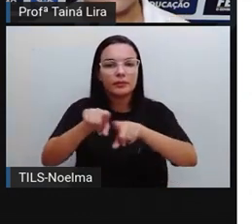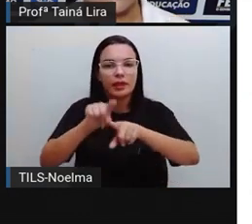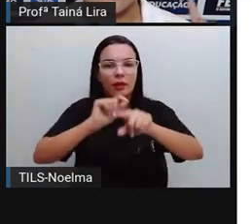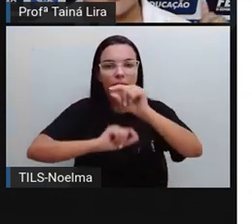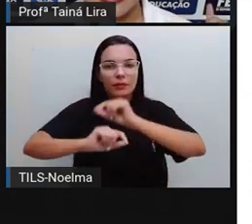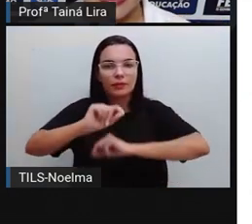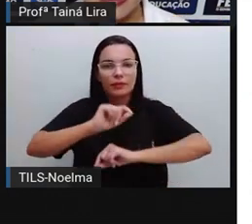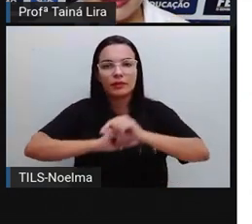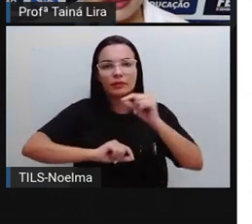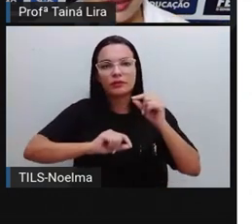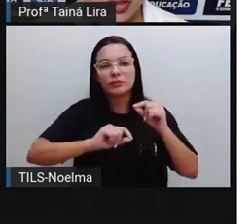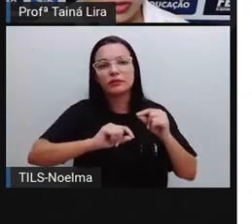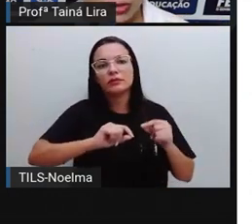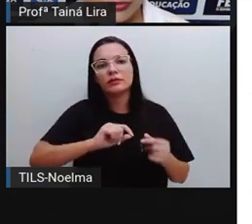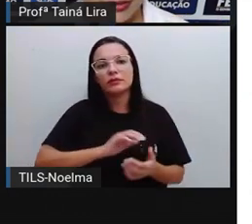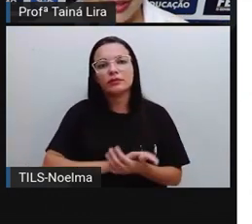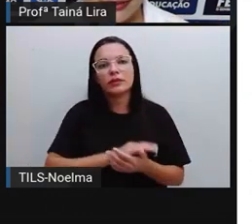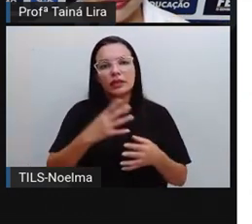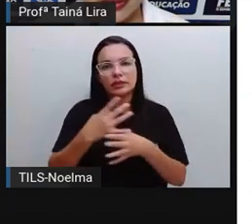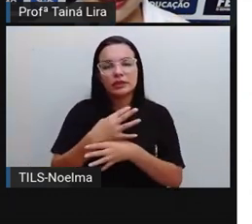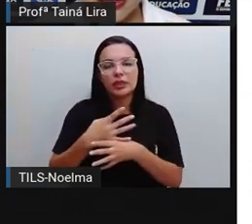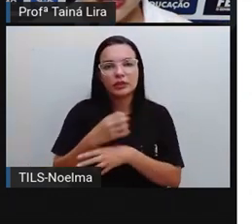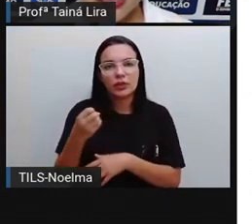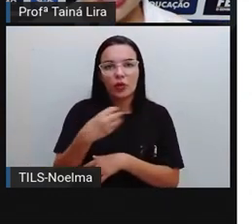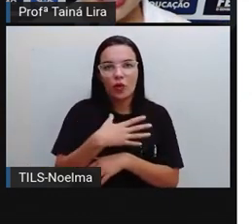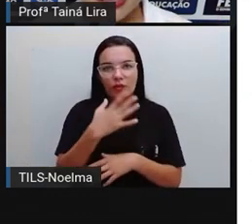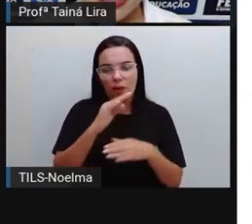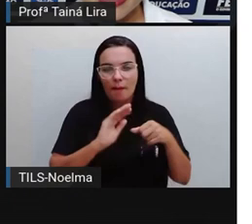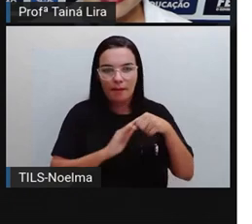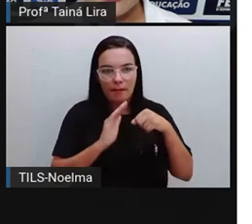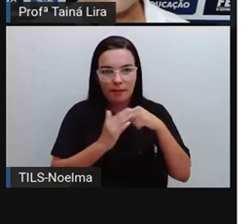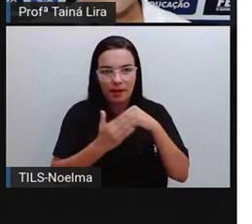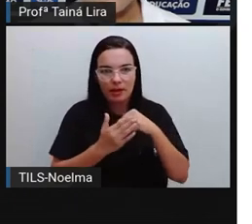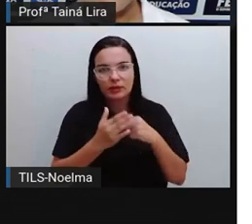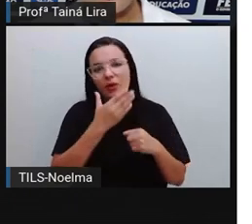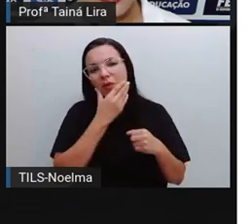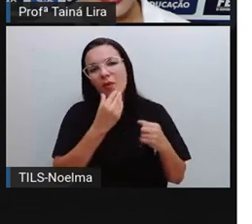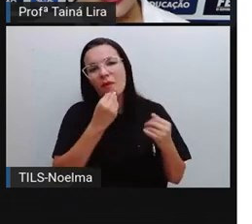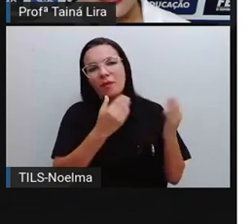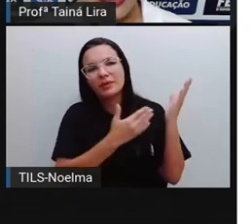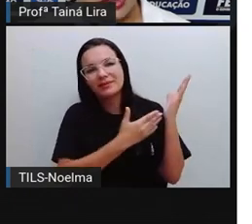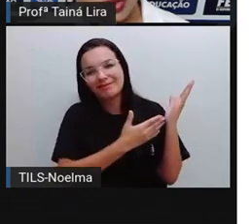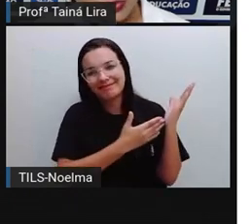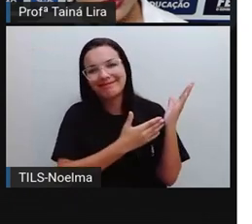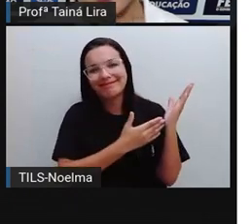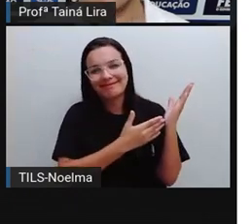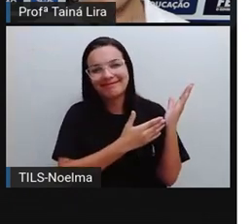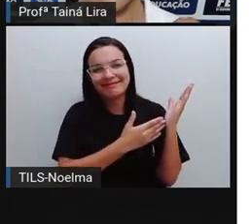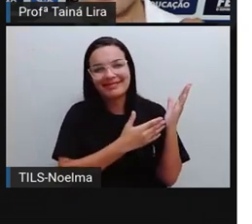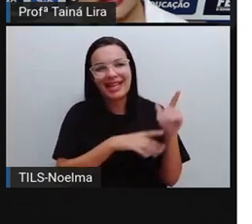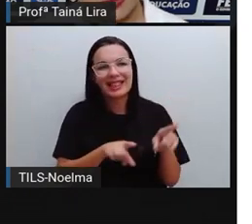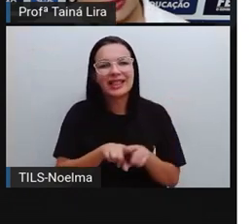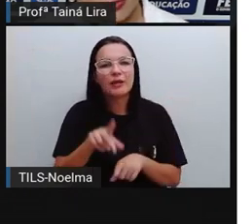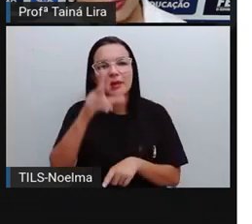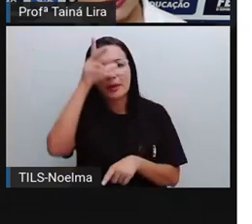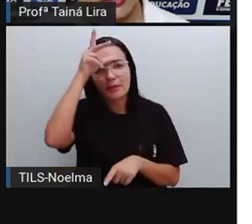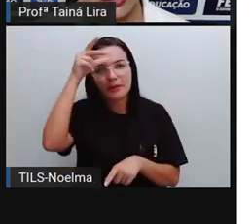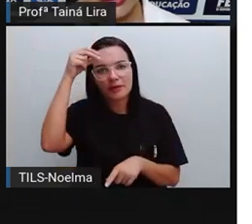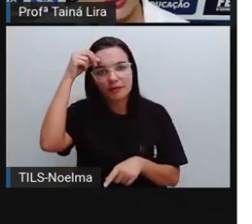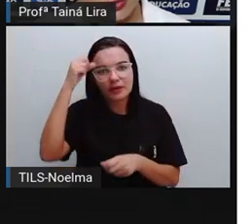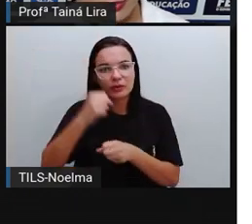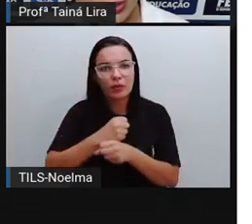Miraldo Gomes, ali na Cidade Nova, tá? E Tarsísio Suzarte Pimenta Júnior, que foi prefeito entre